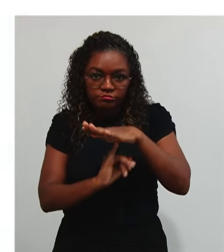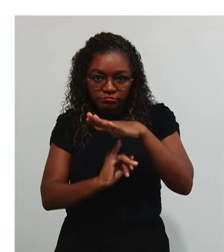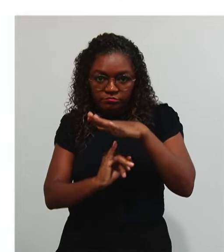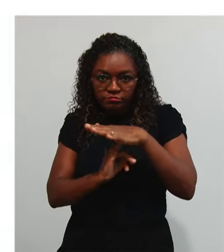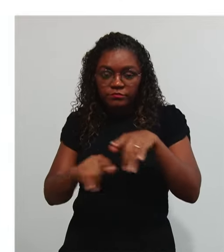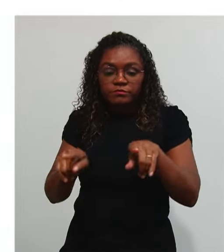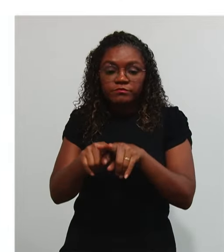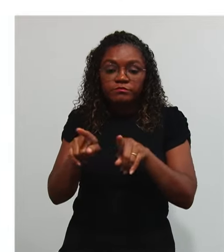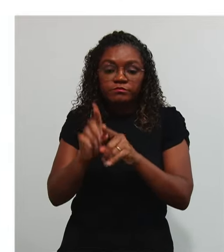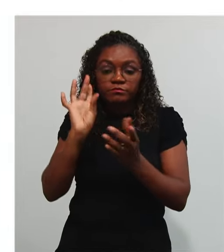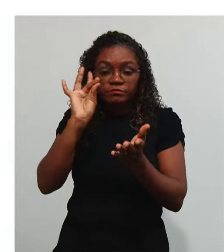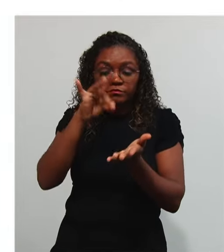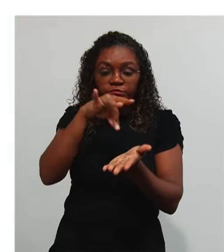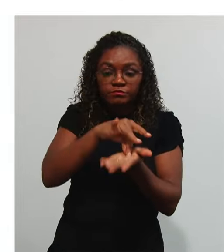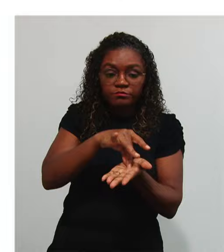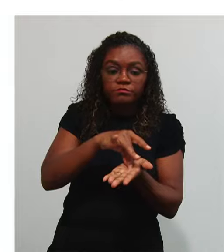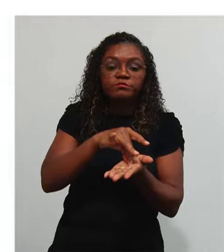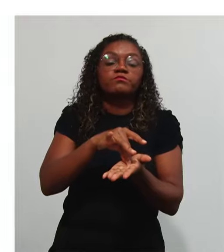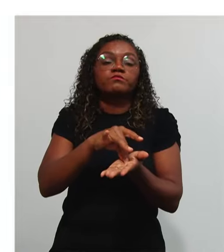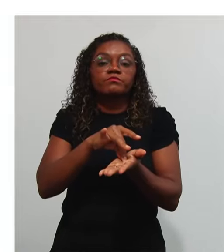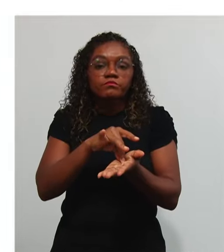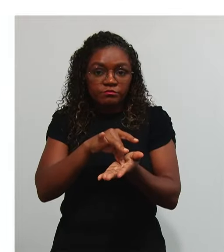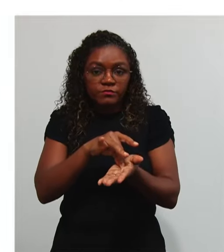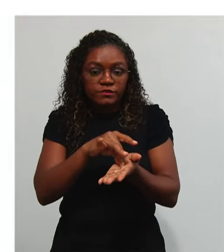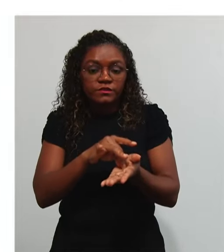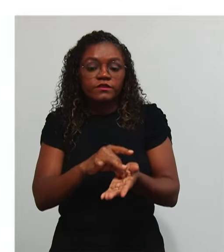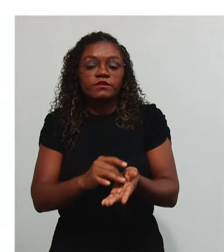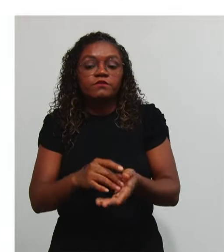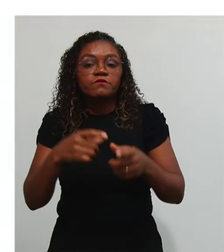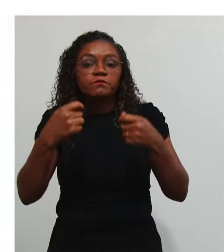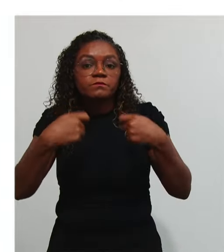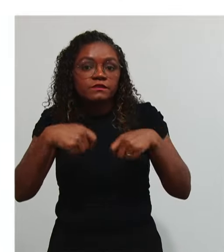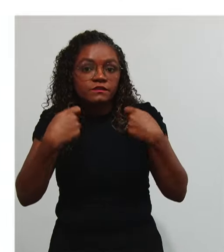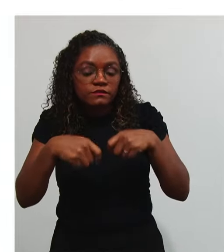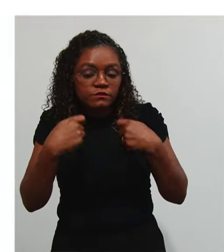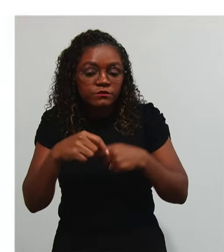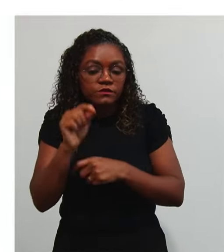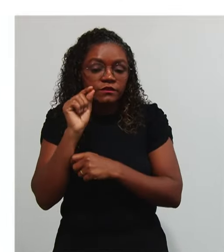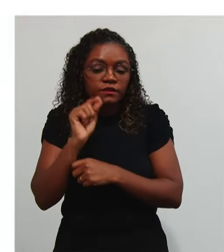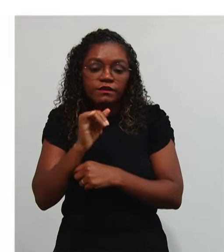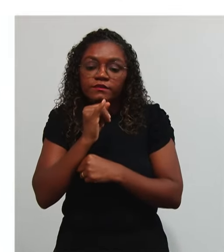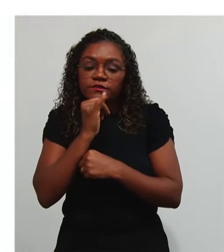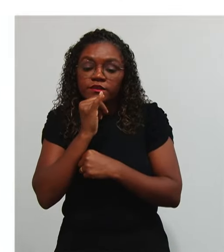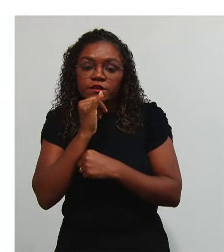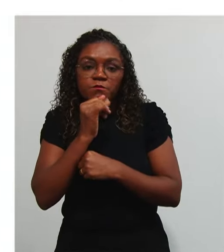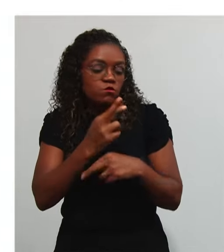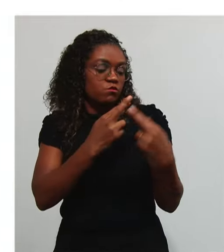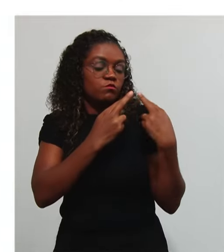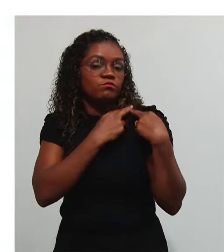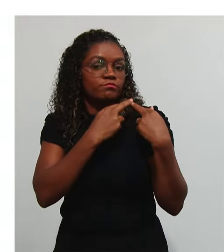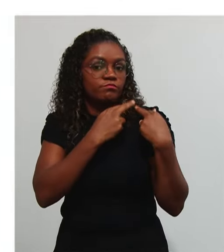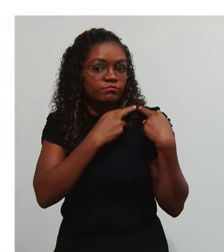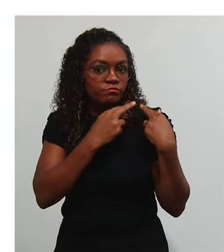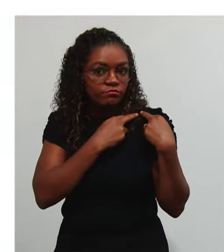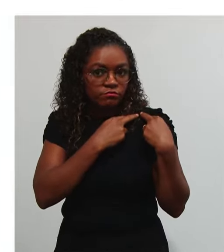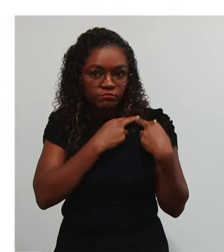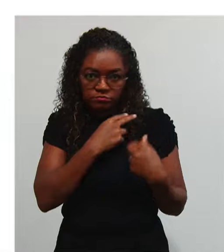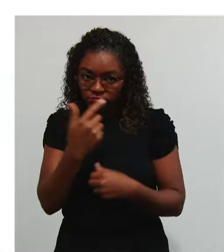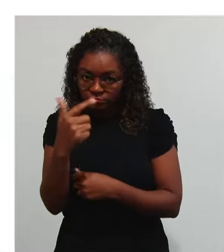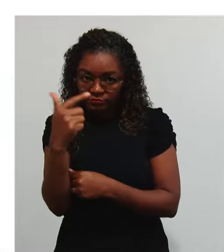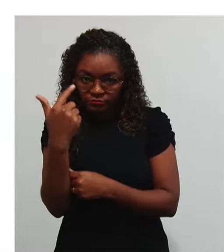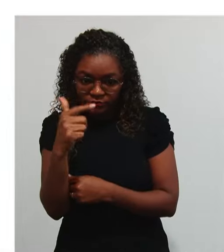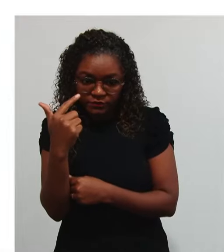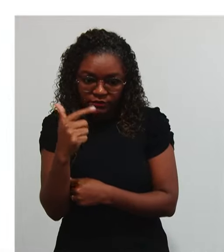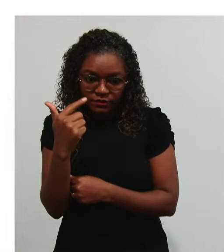efetivos Que permitam Chamá-los A fala Quando não Cumprem Com as suas Responsabilidades